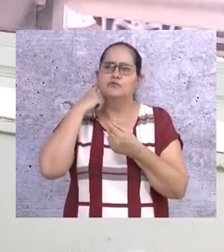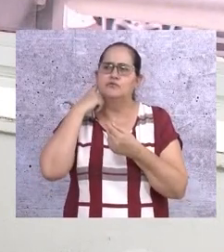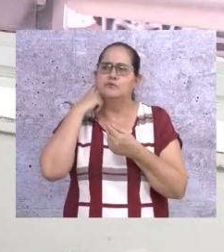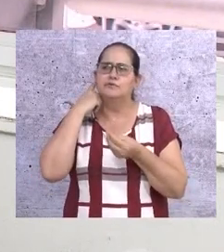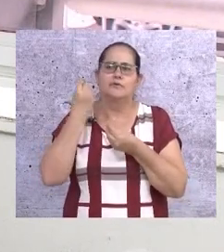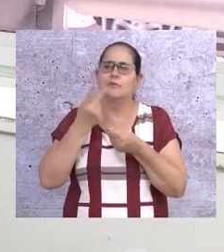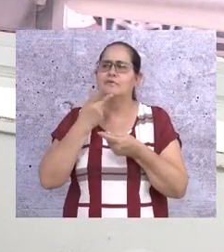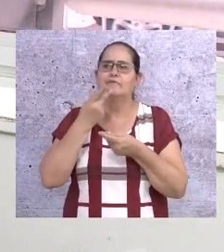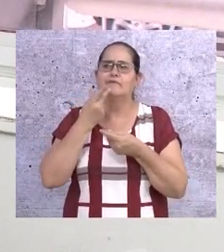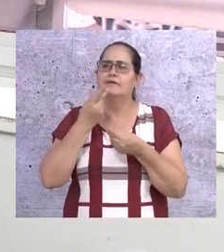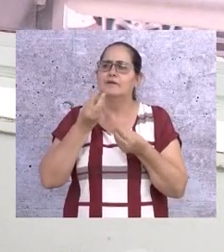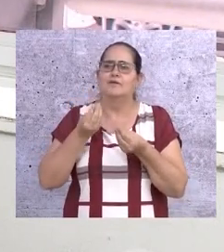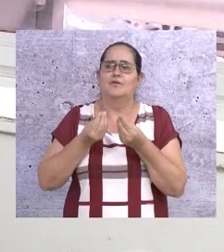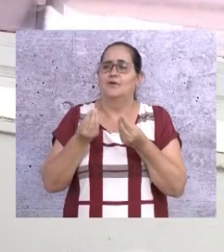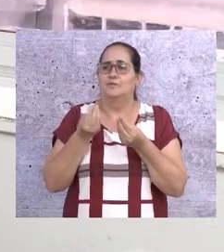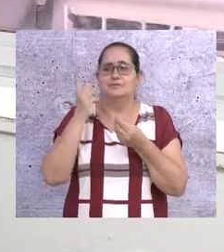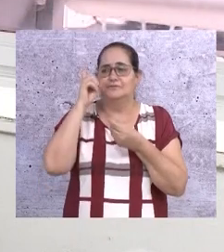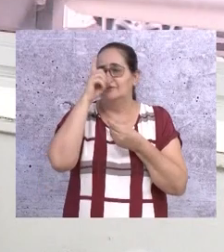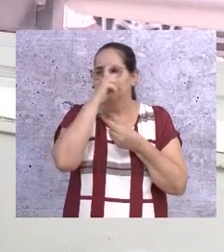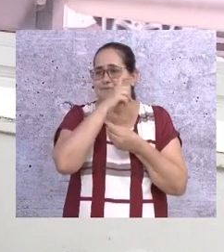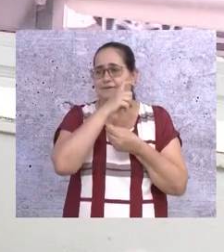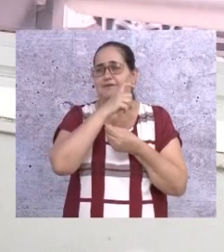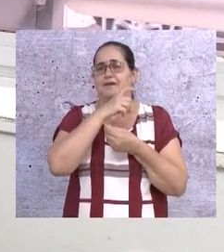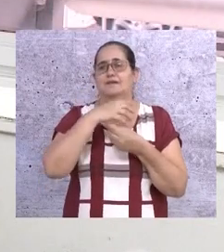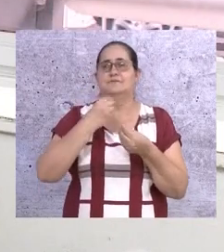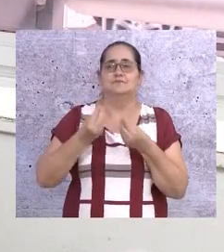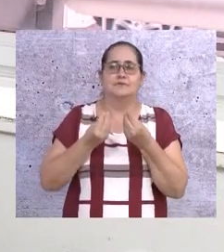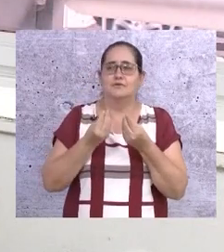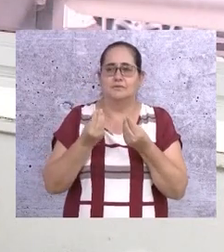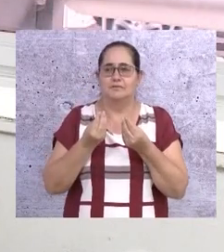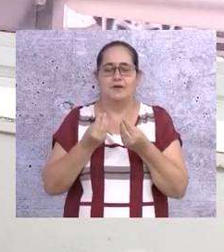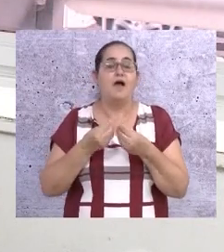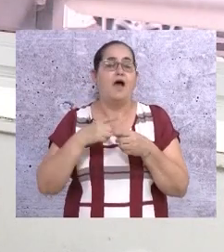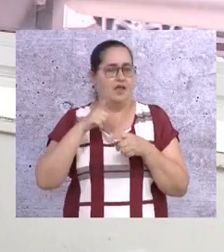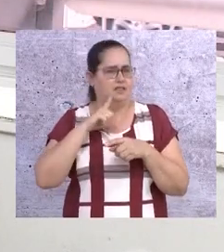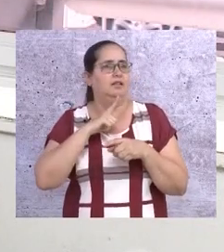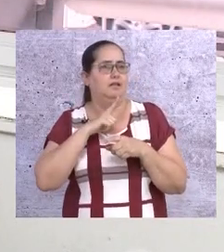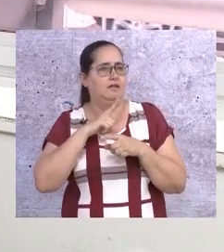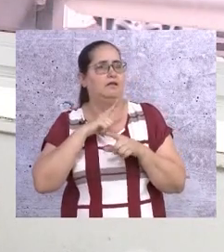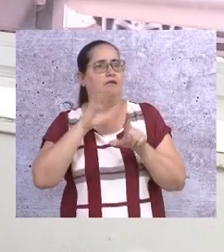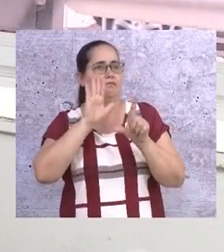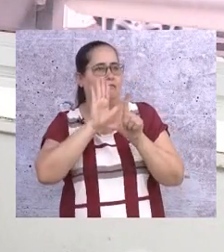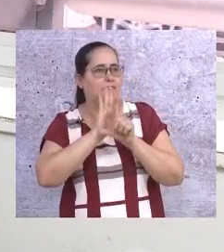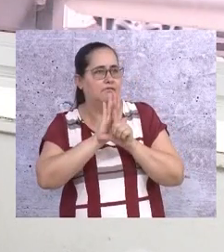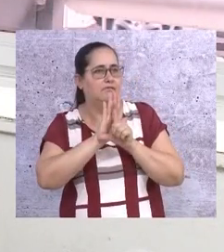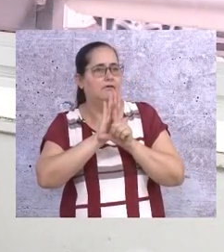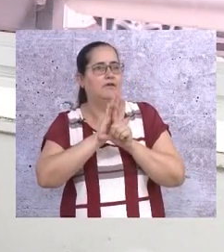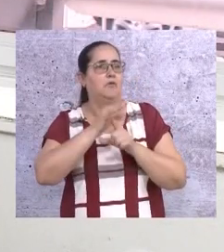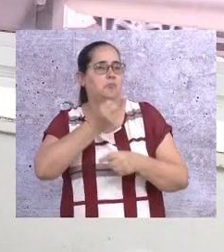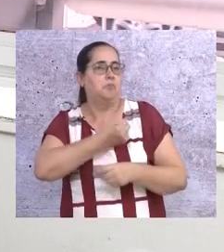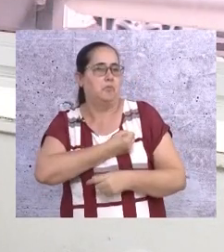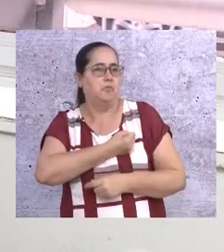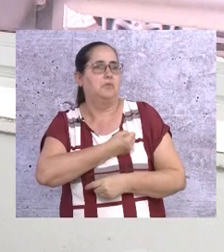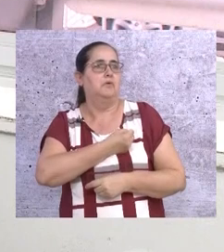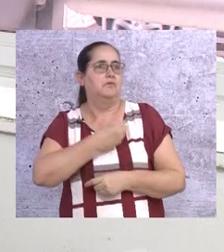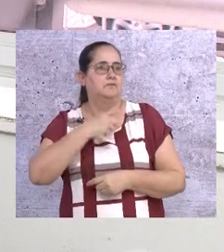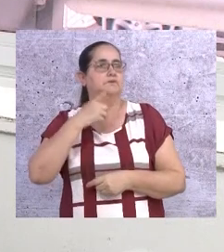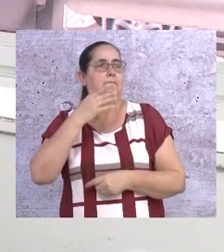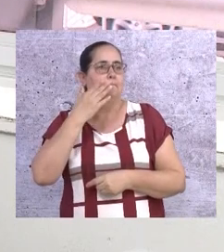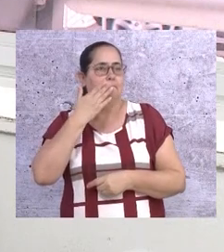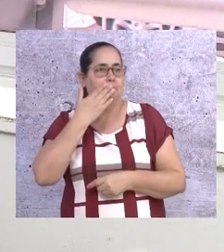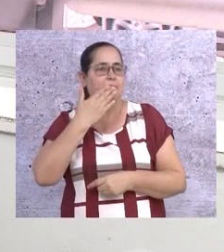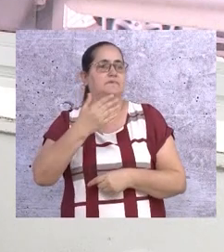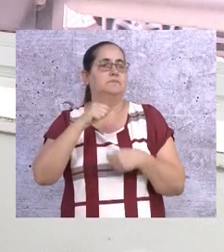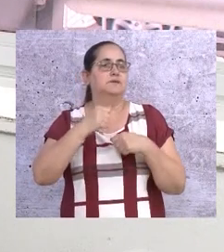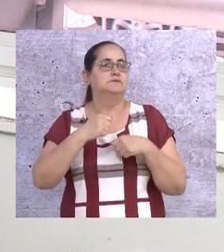eles são surdos, que nem no caso dela. Como que eles vão falar com você? Ah, existe um número que você liga, só que